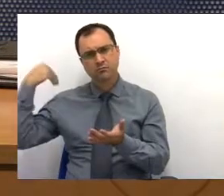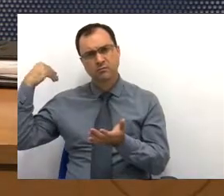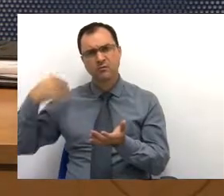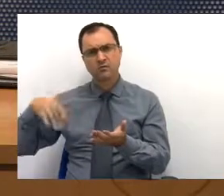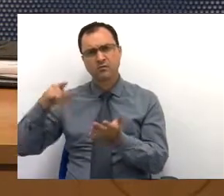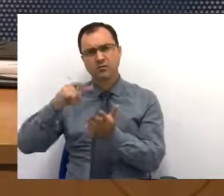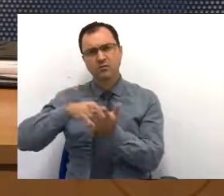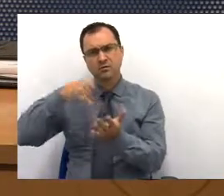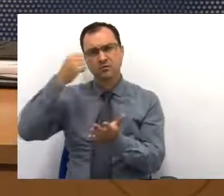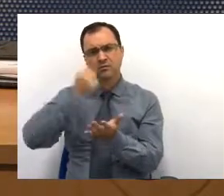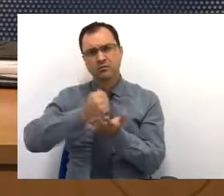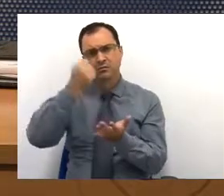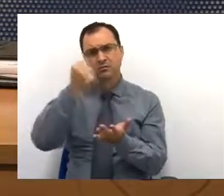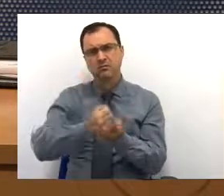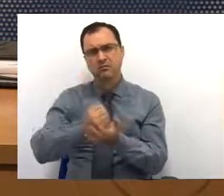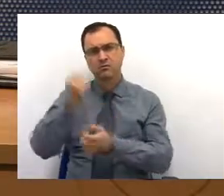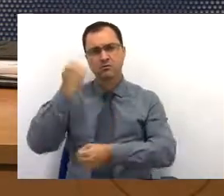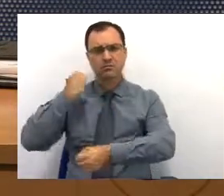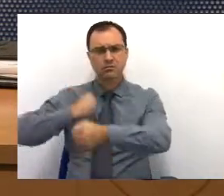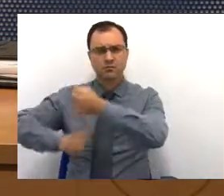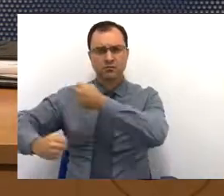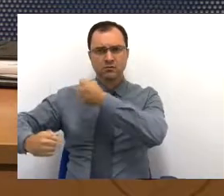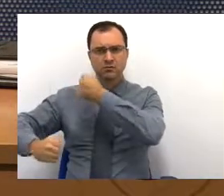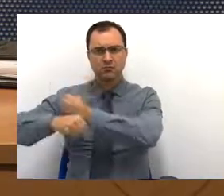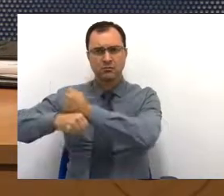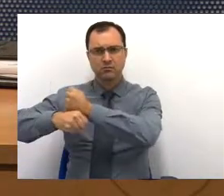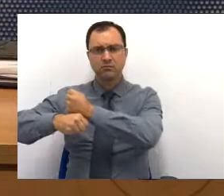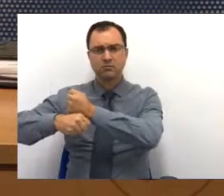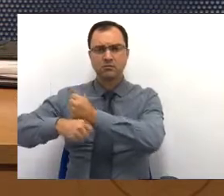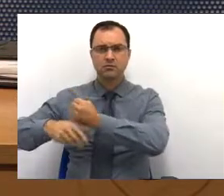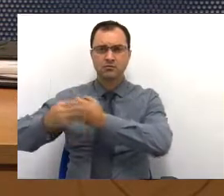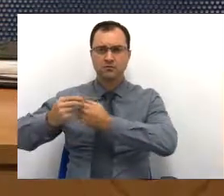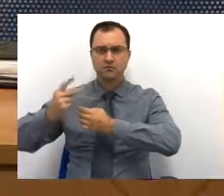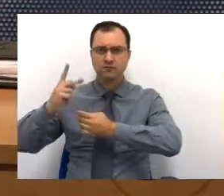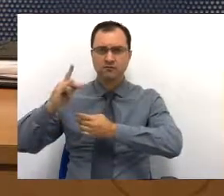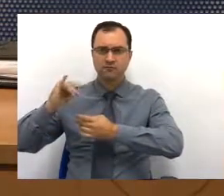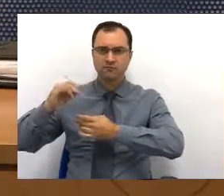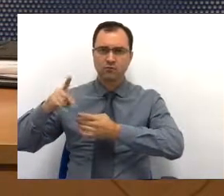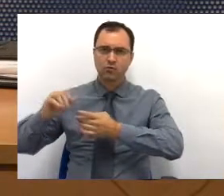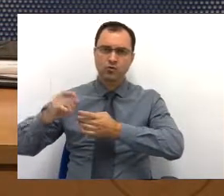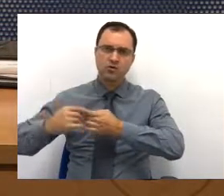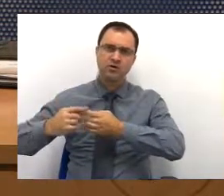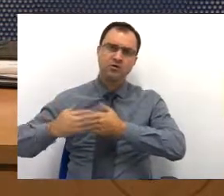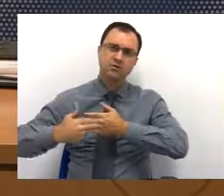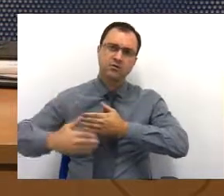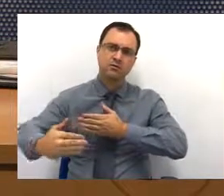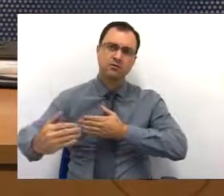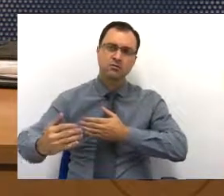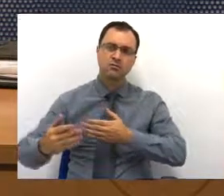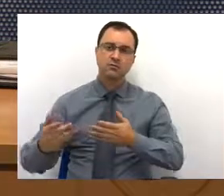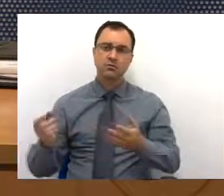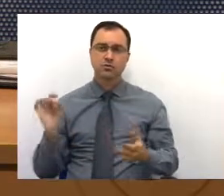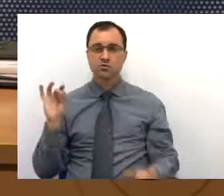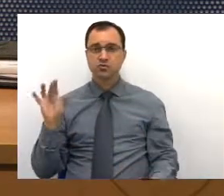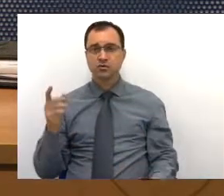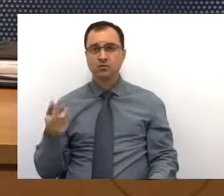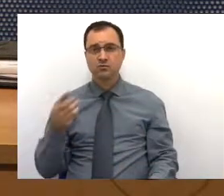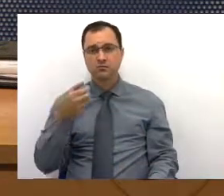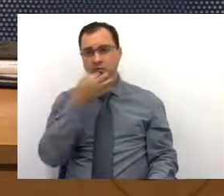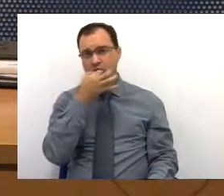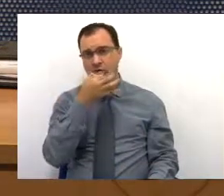aprovada o ano passado para vigorar esse ano. Então, são só algumas